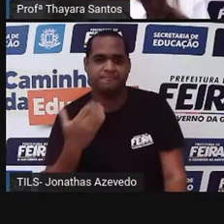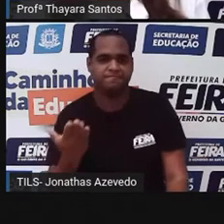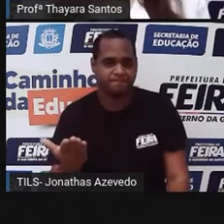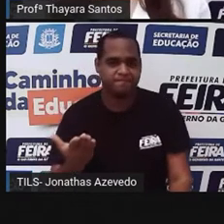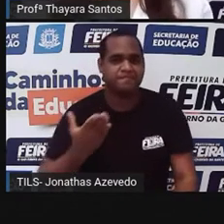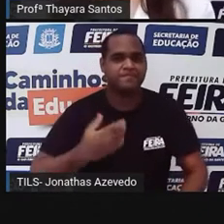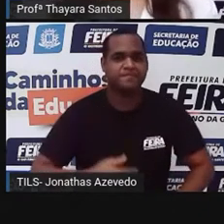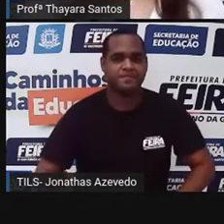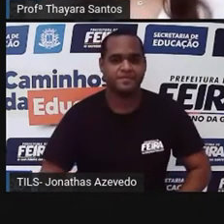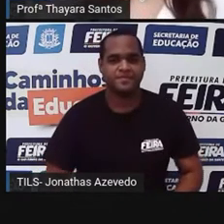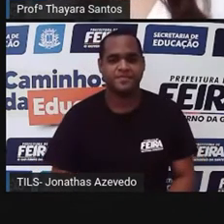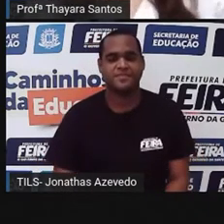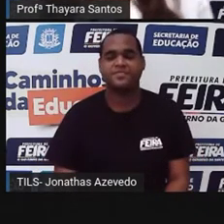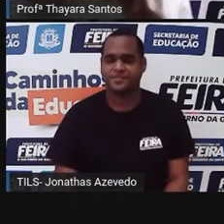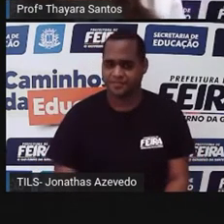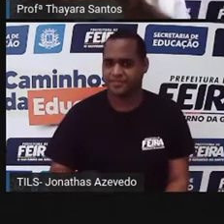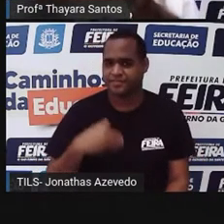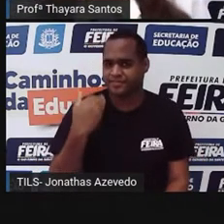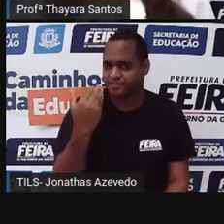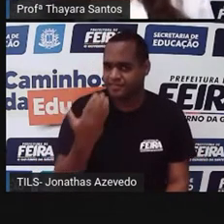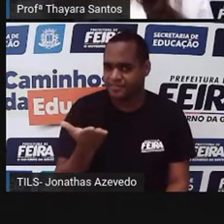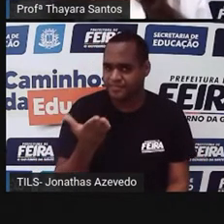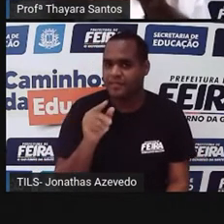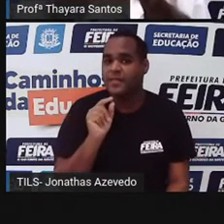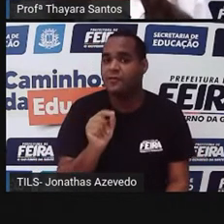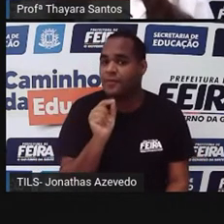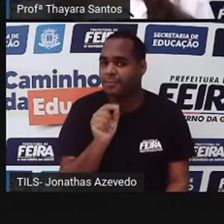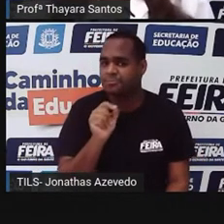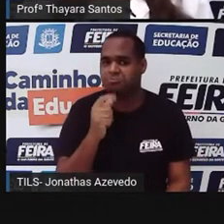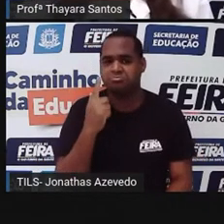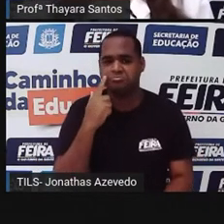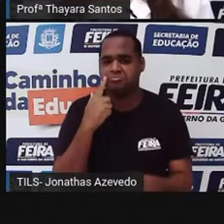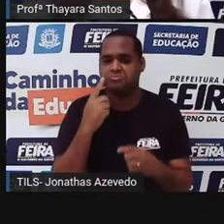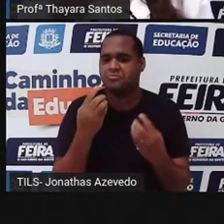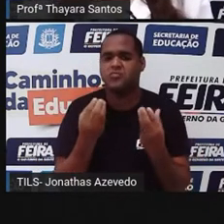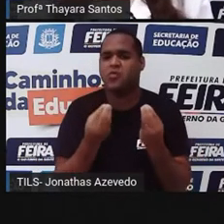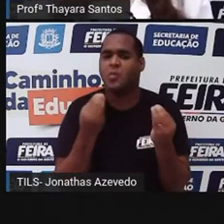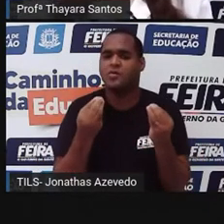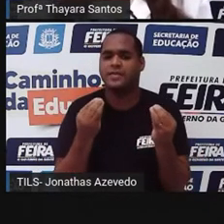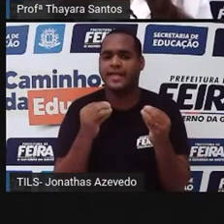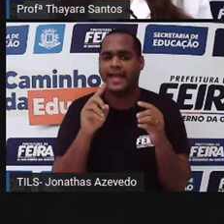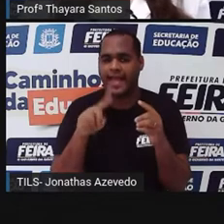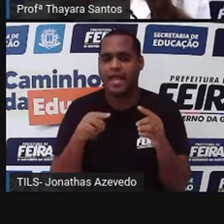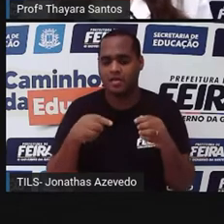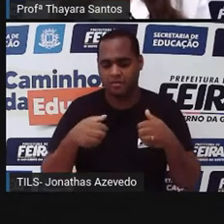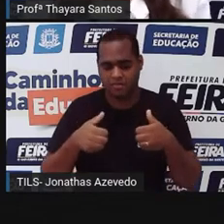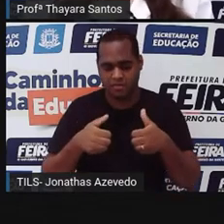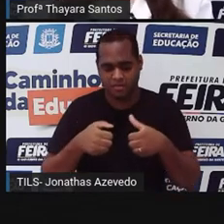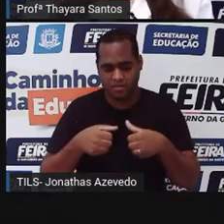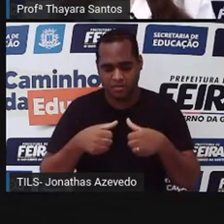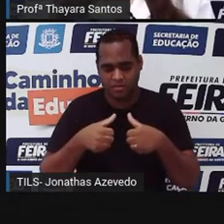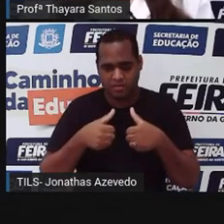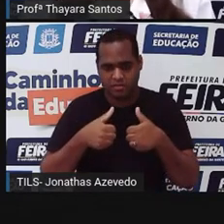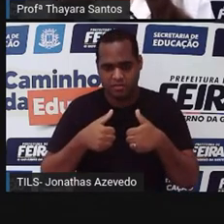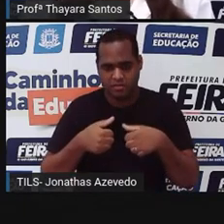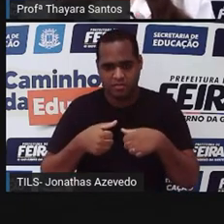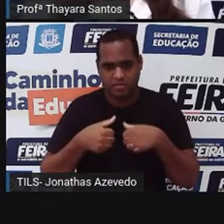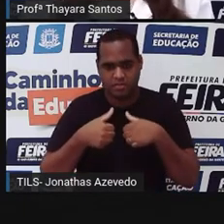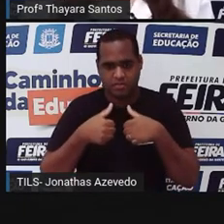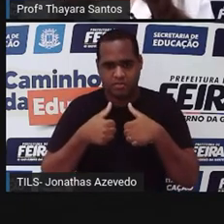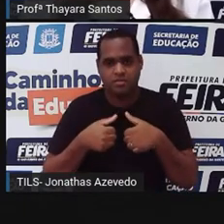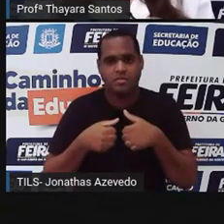E como é que esses moluscos se reproduzem? Esses moluscos se reproduzem de forma exclusivamente